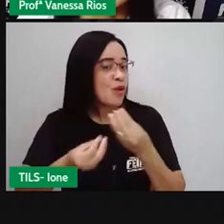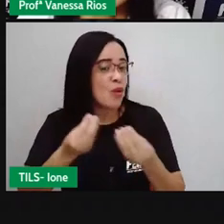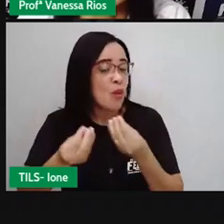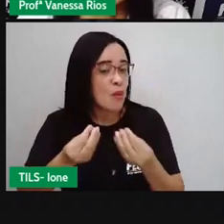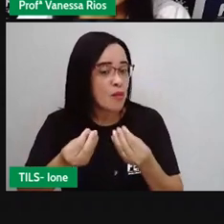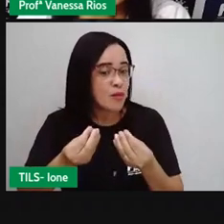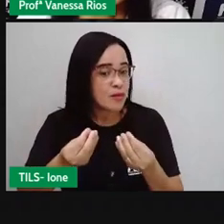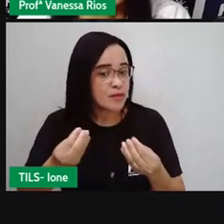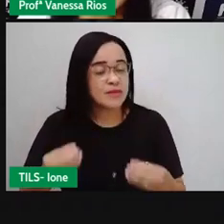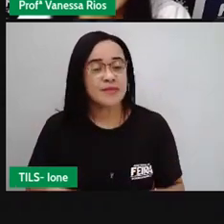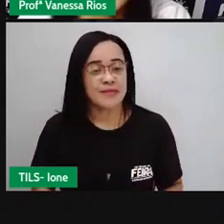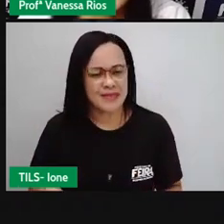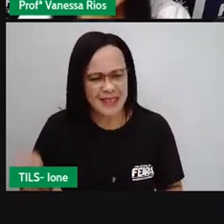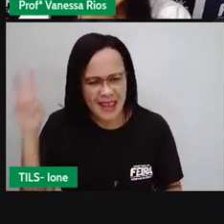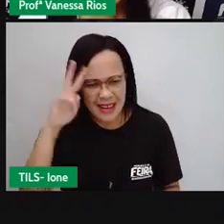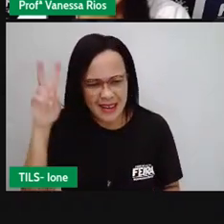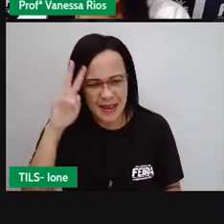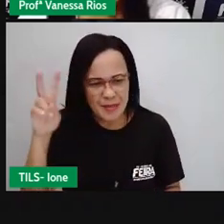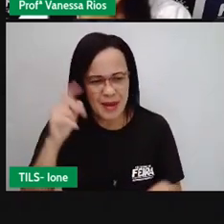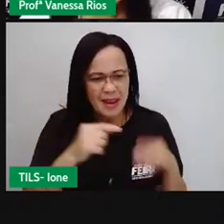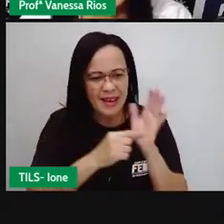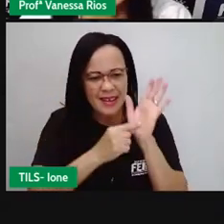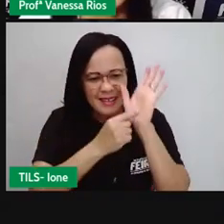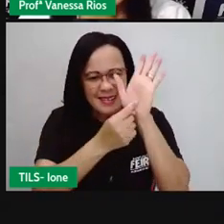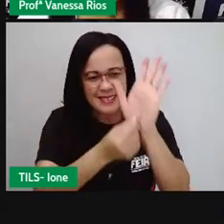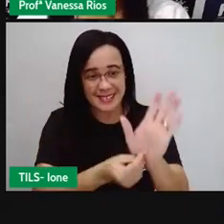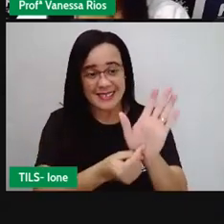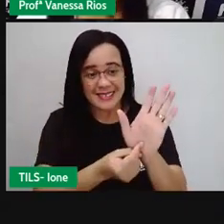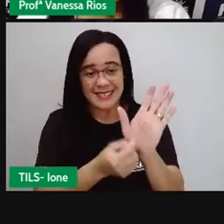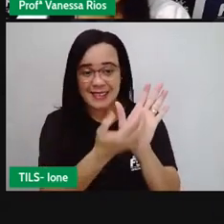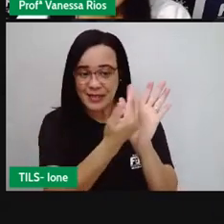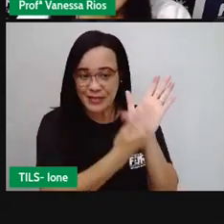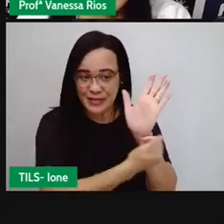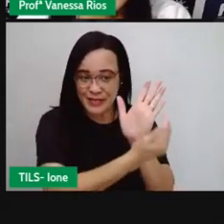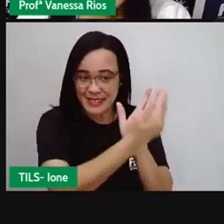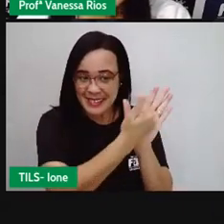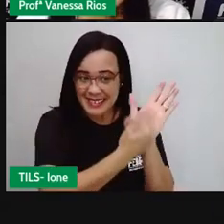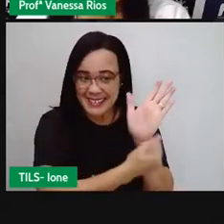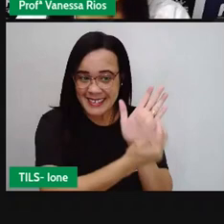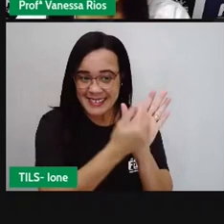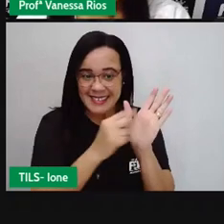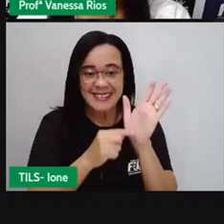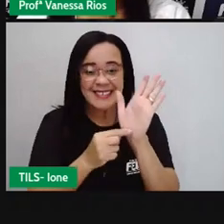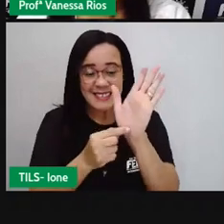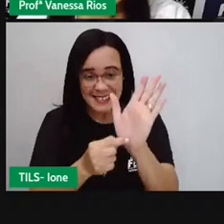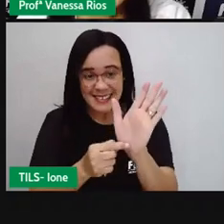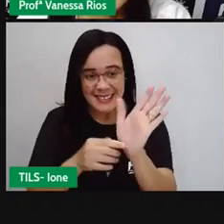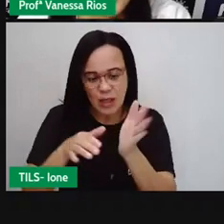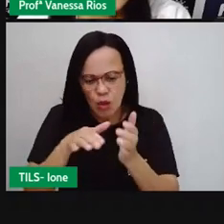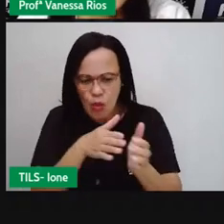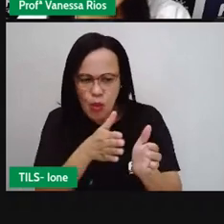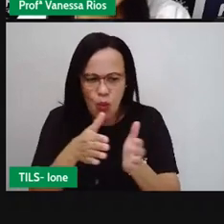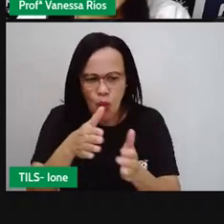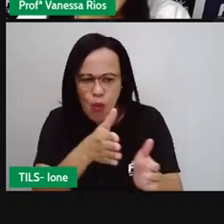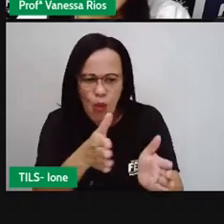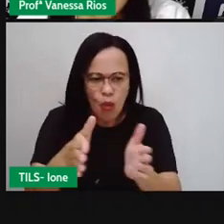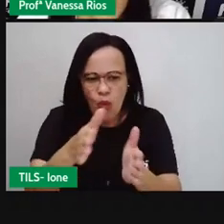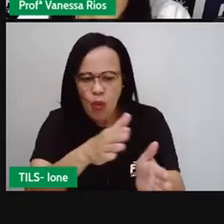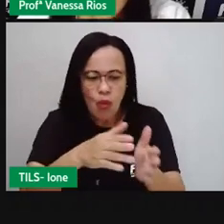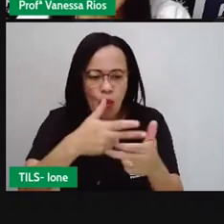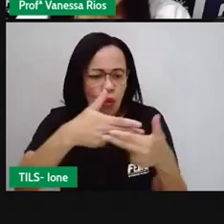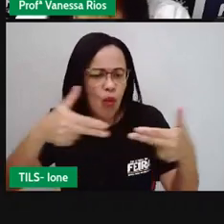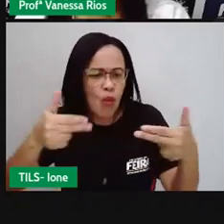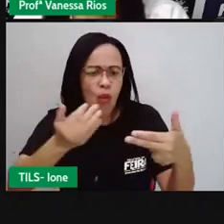quais são os órgãos, né, que ajudam nesse processo aí por onde o caminho aí por onde o alimento vai